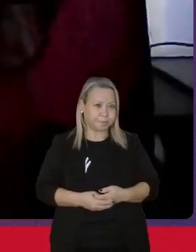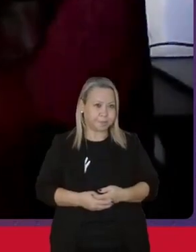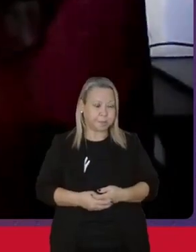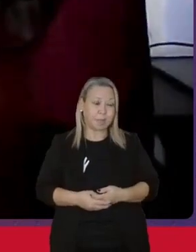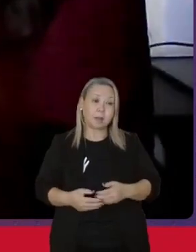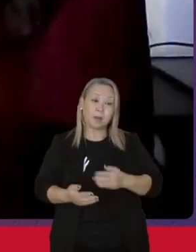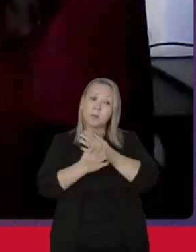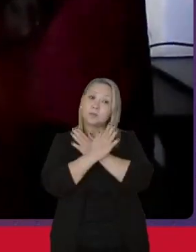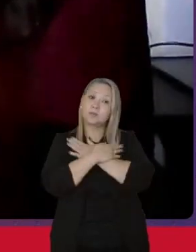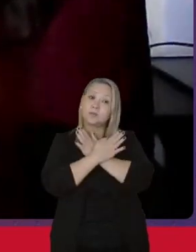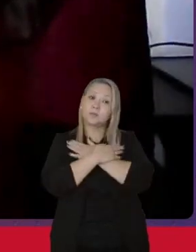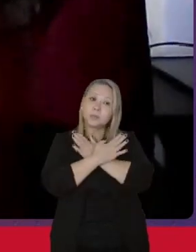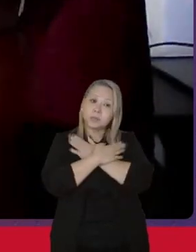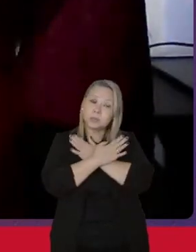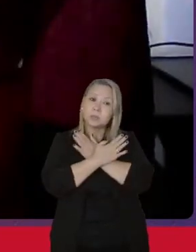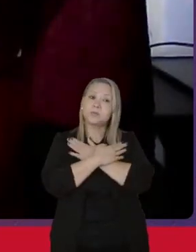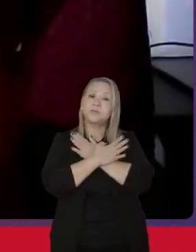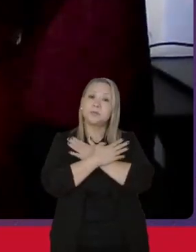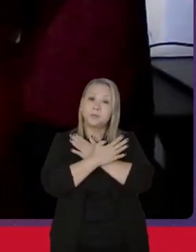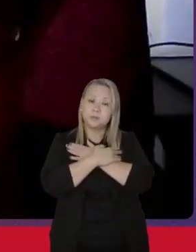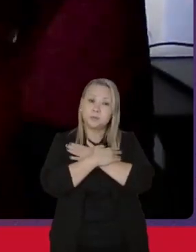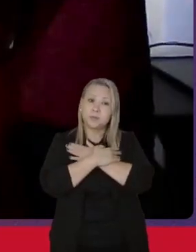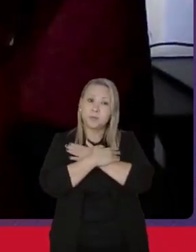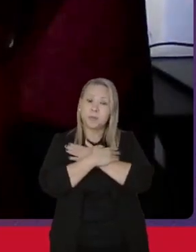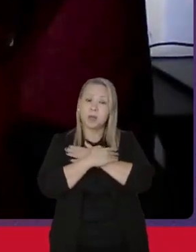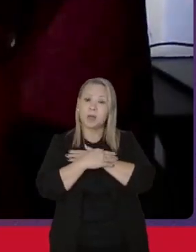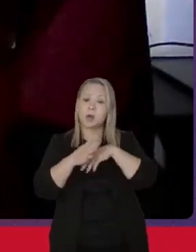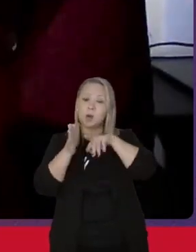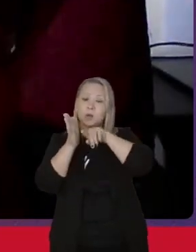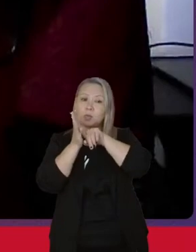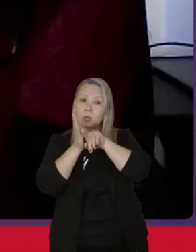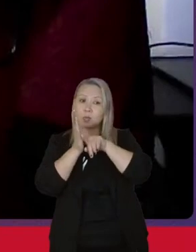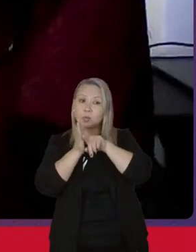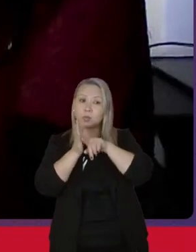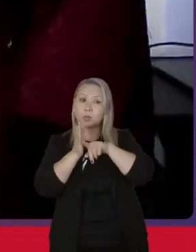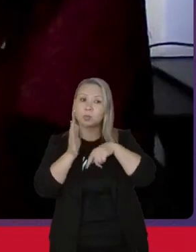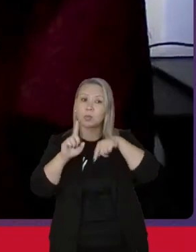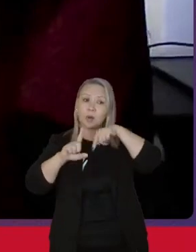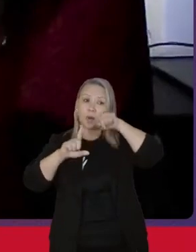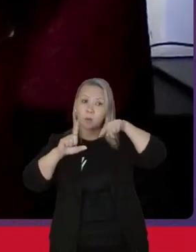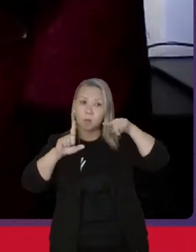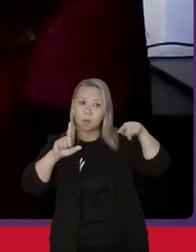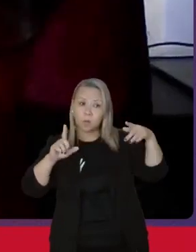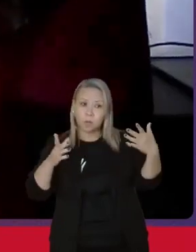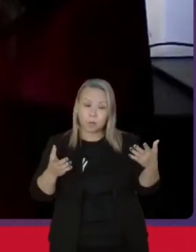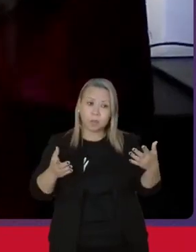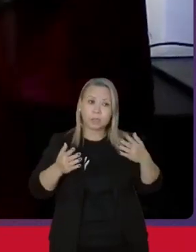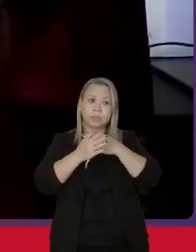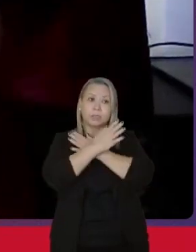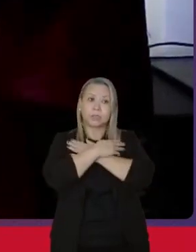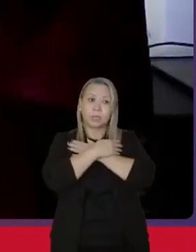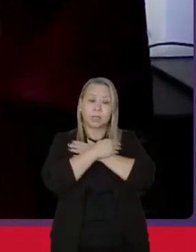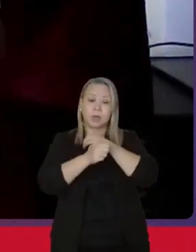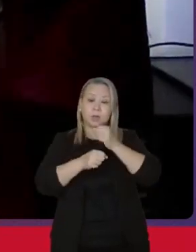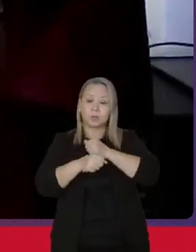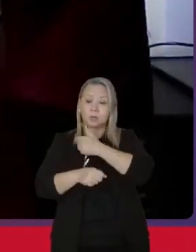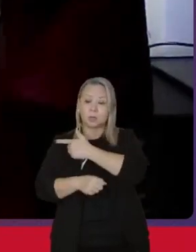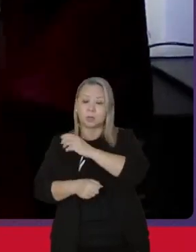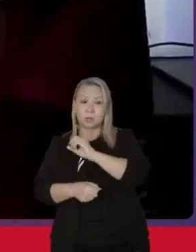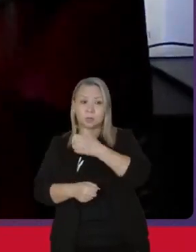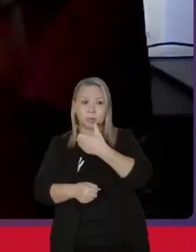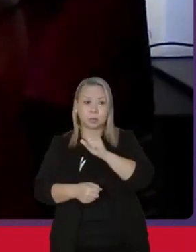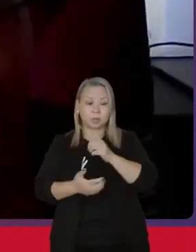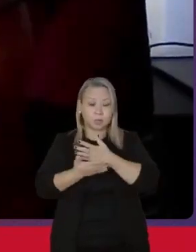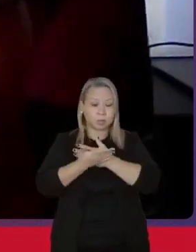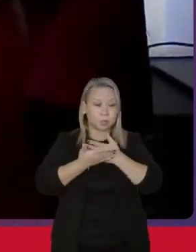desemprego. O índice de desemprego nos anos 2018 para